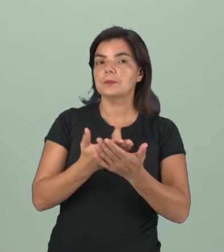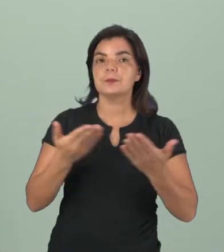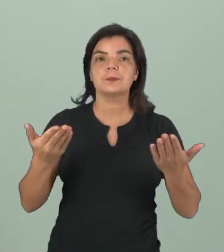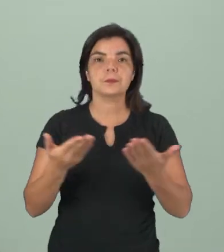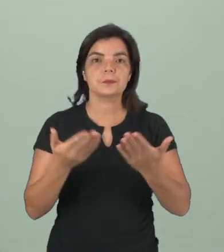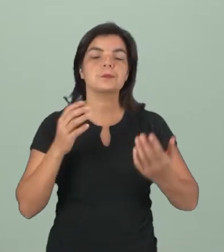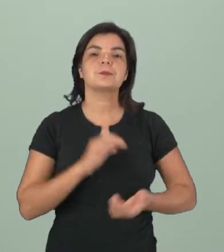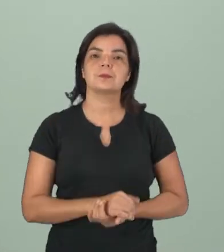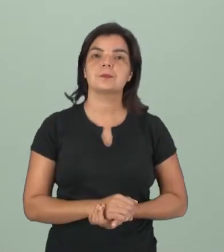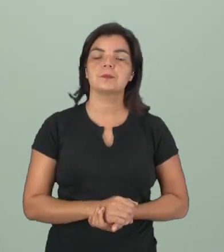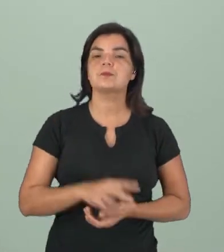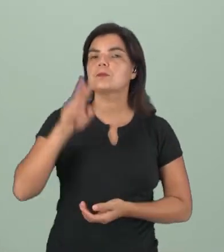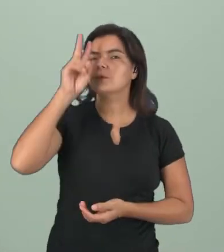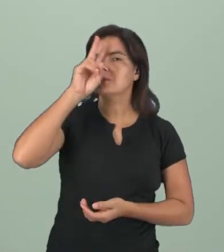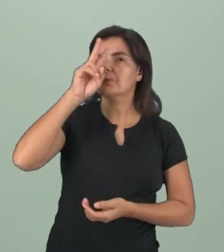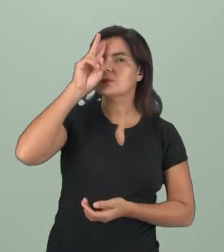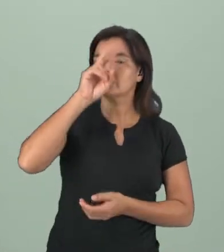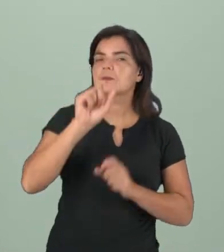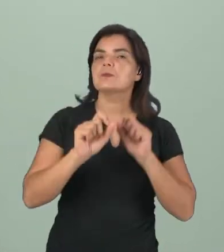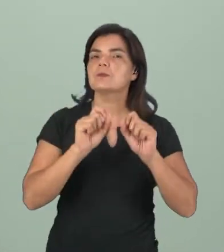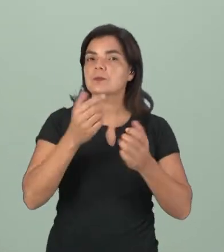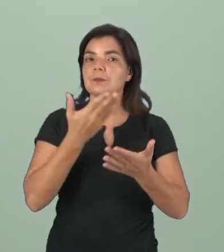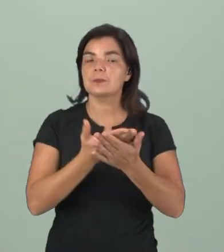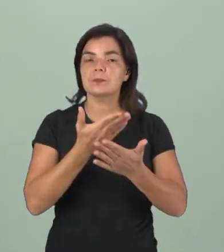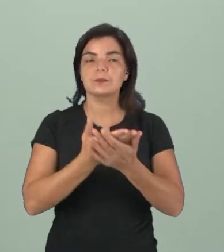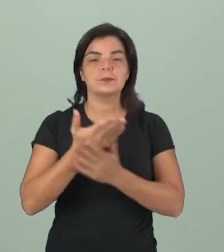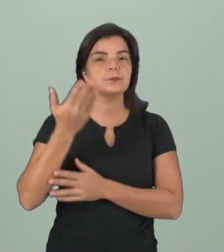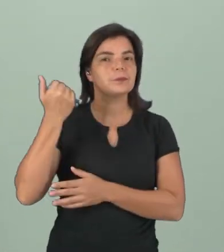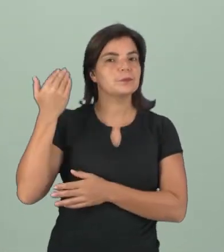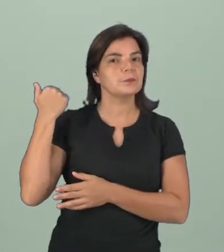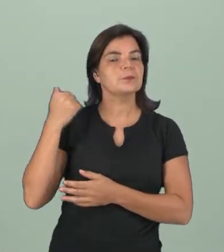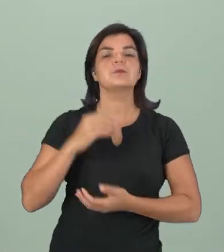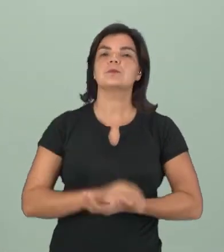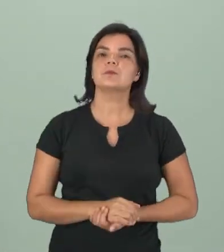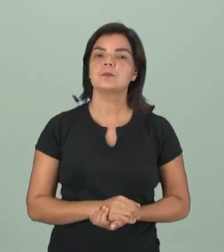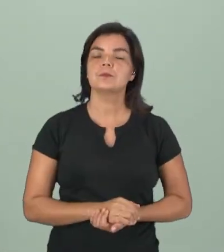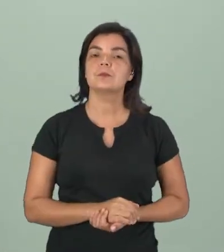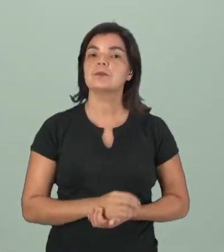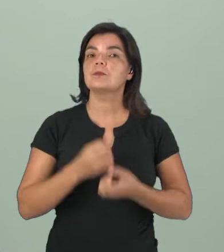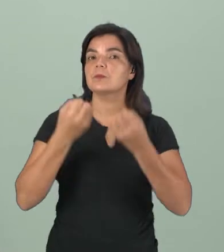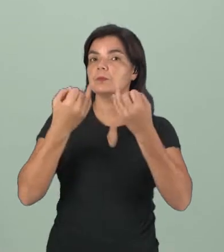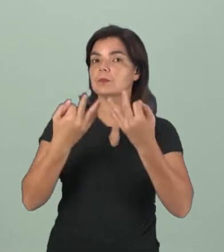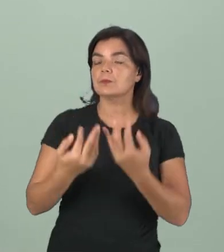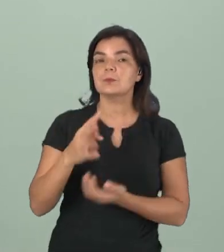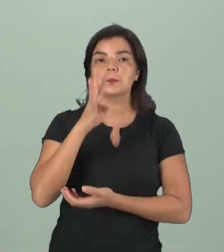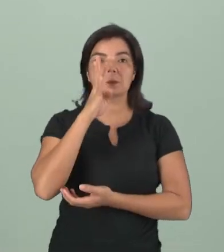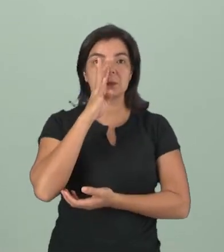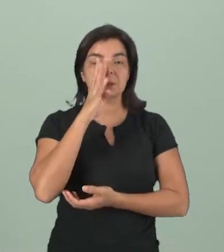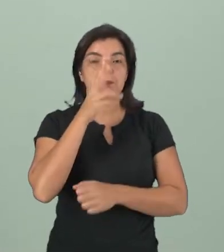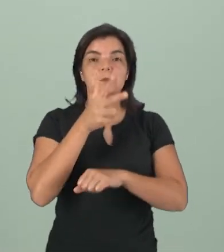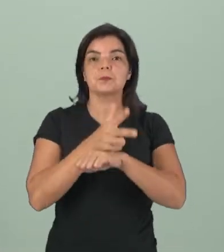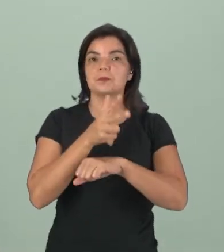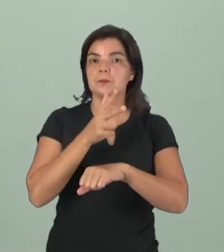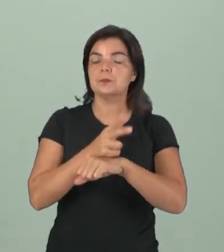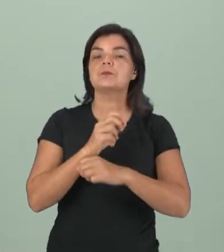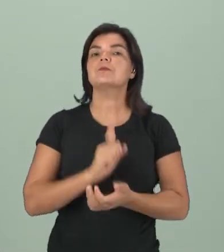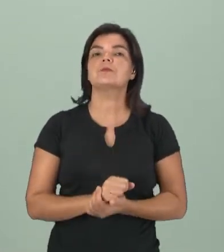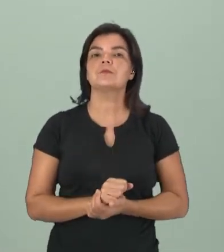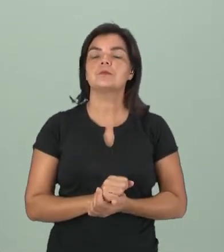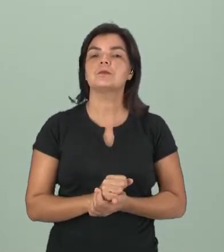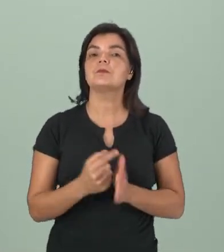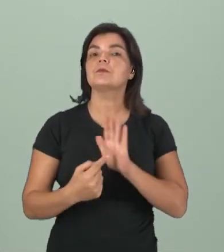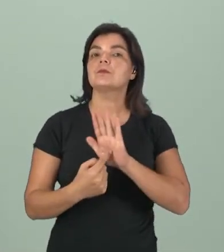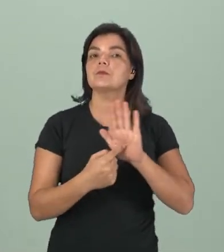hoje. Vamos relembrar um pouquinho a aula passada? Na aula passada, nós assistimos a um vídeo que